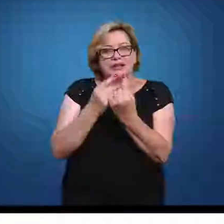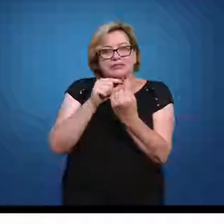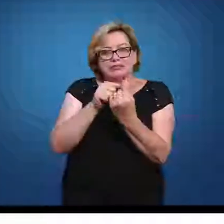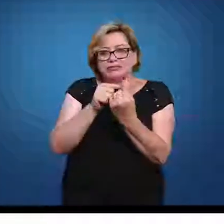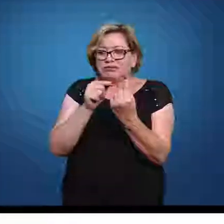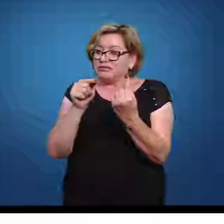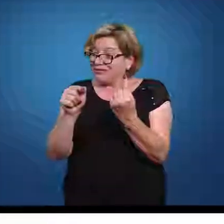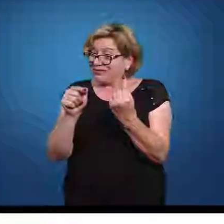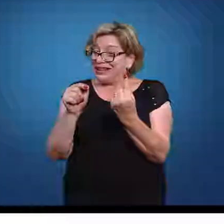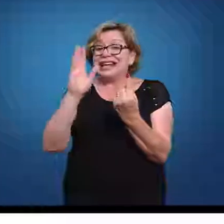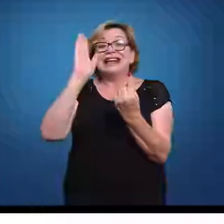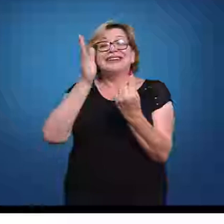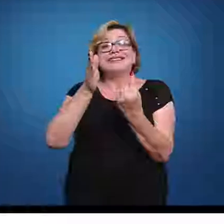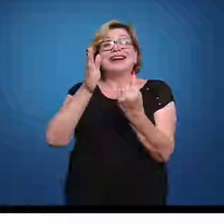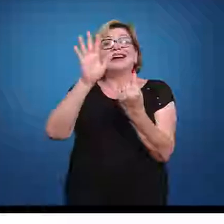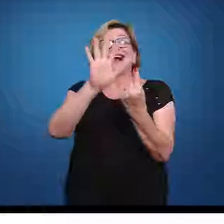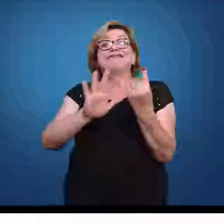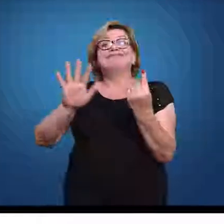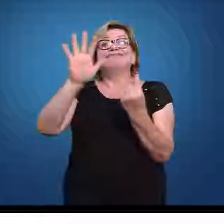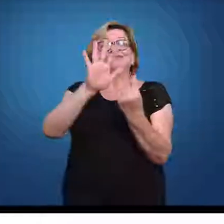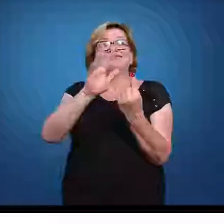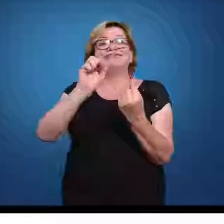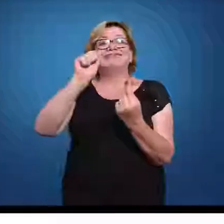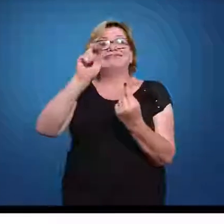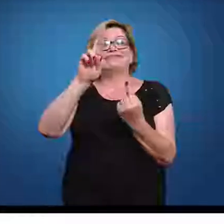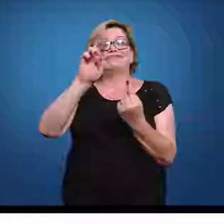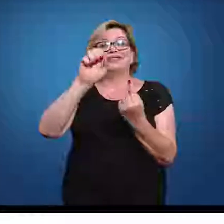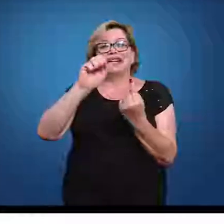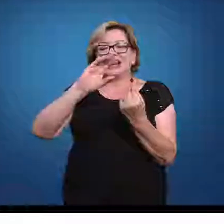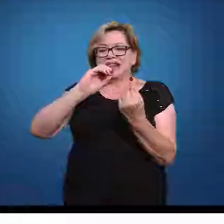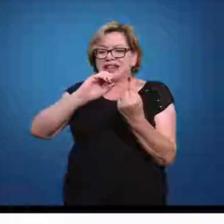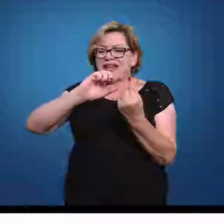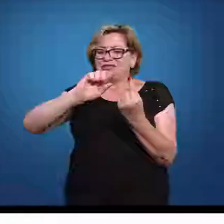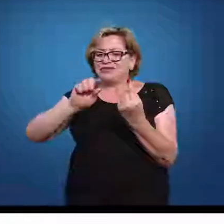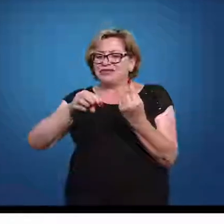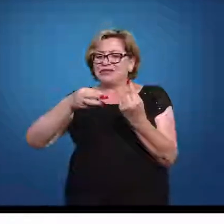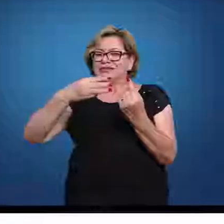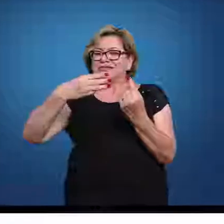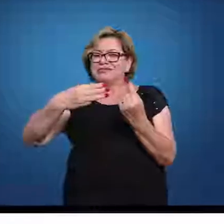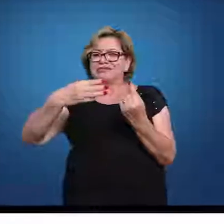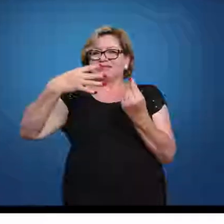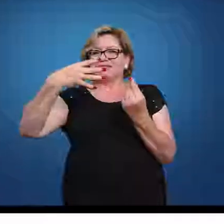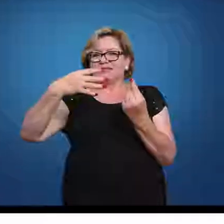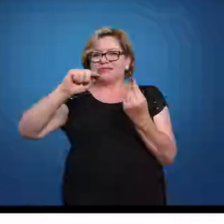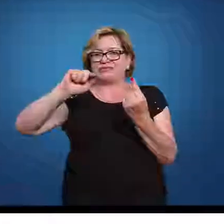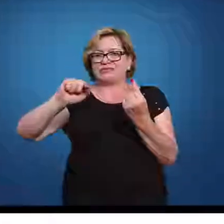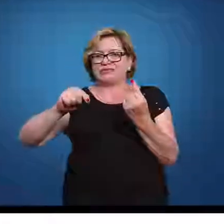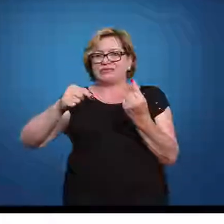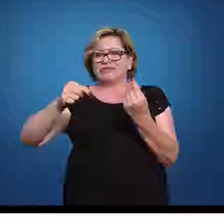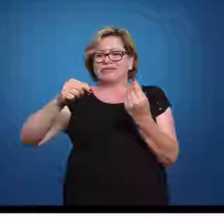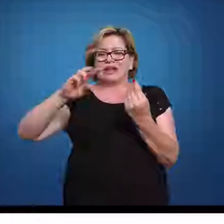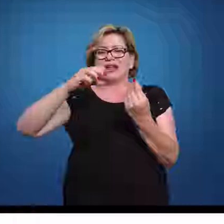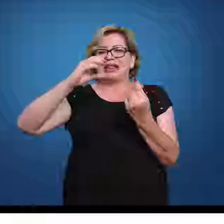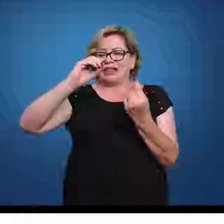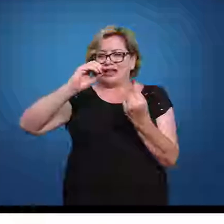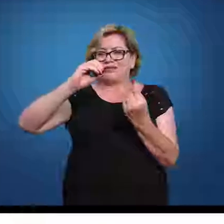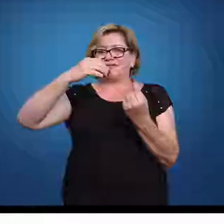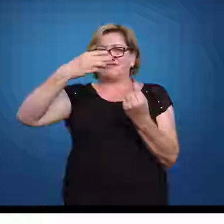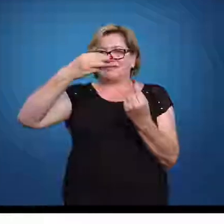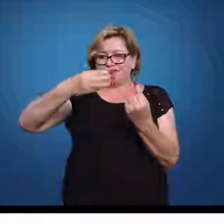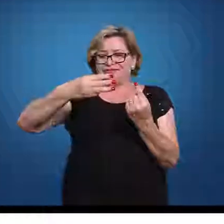já representa essa área. E você vai encontrá-la 0,34,13. deixa eu até